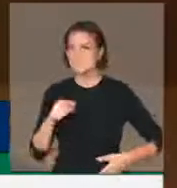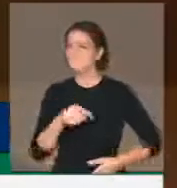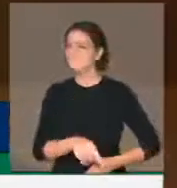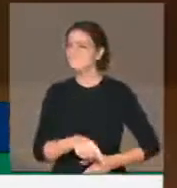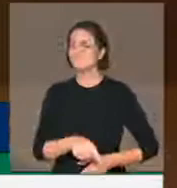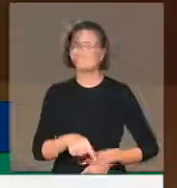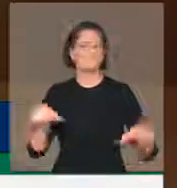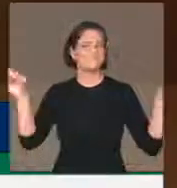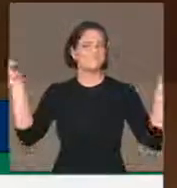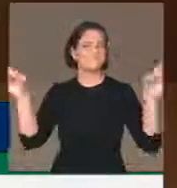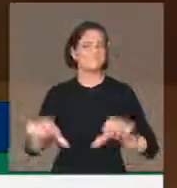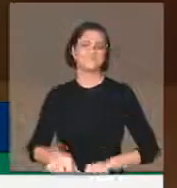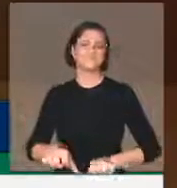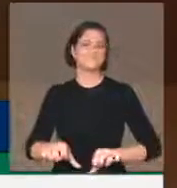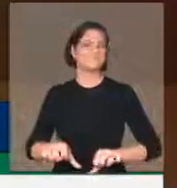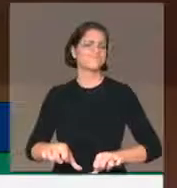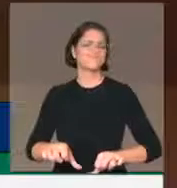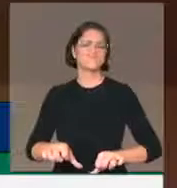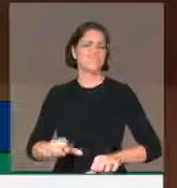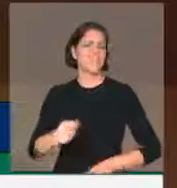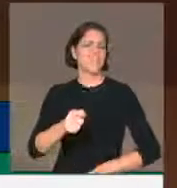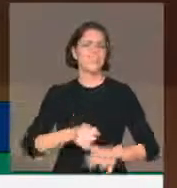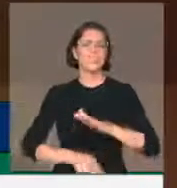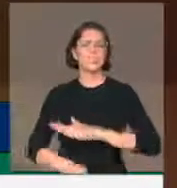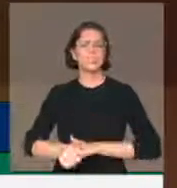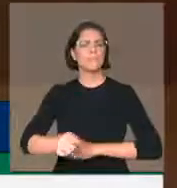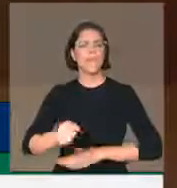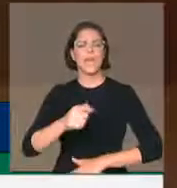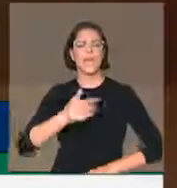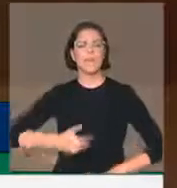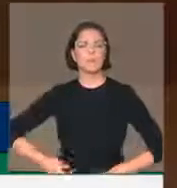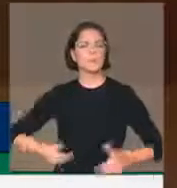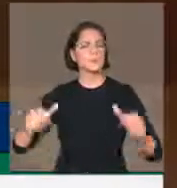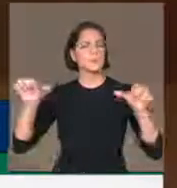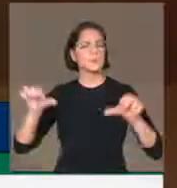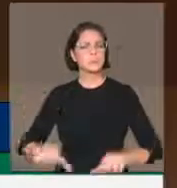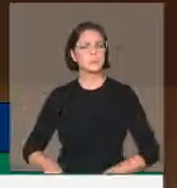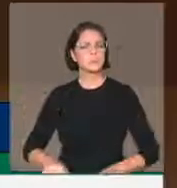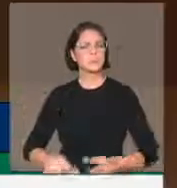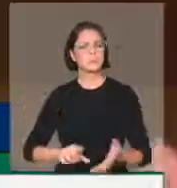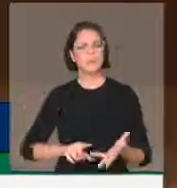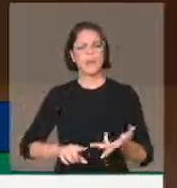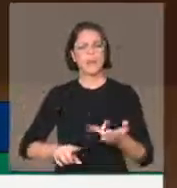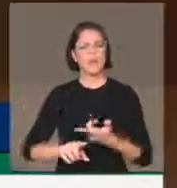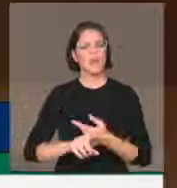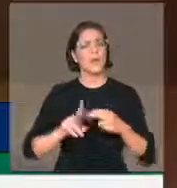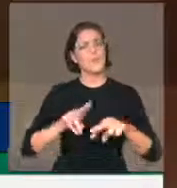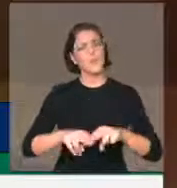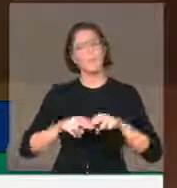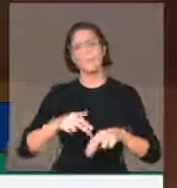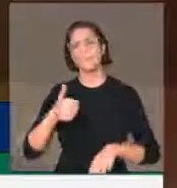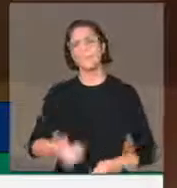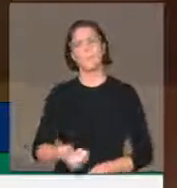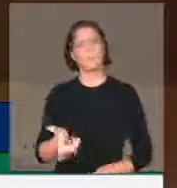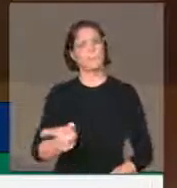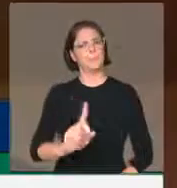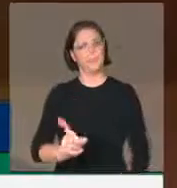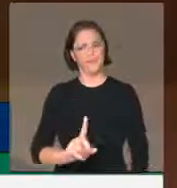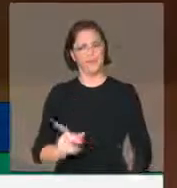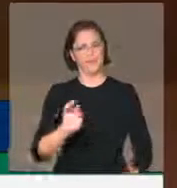com o investimento público no país. Foram várias outras medidas dessa receita que não está dando certo no Brasil.